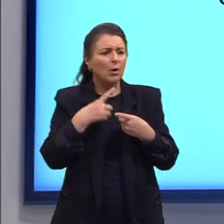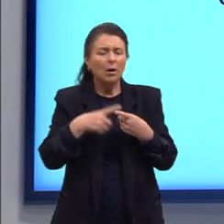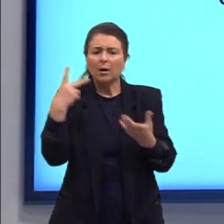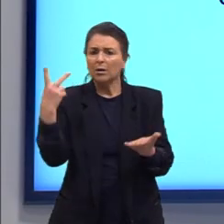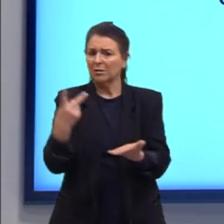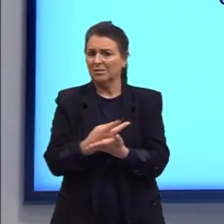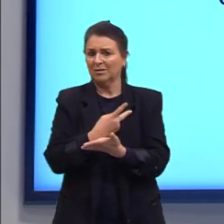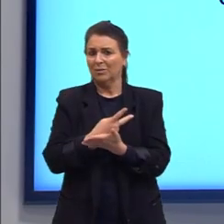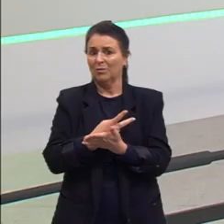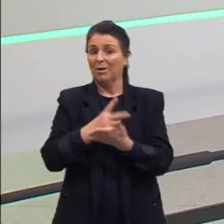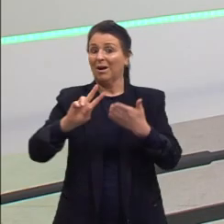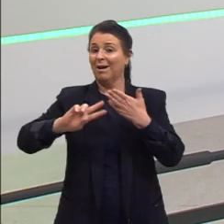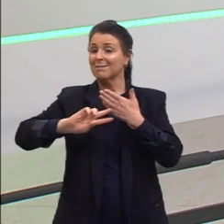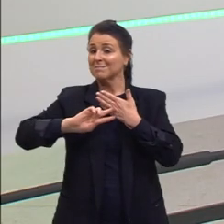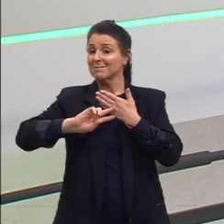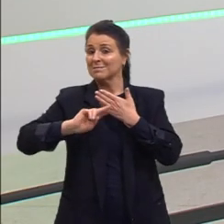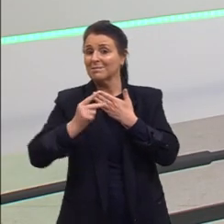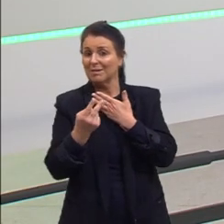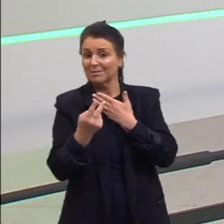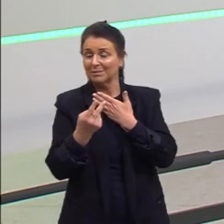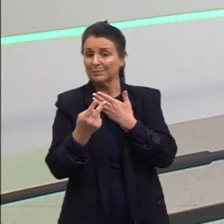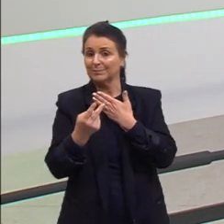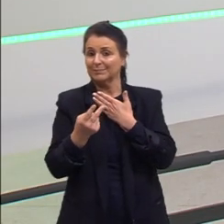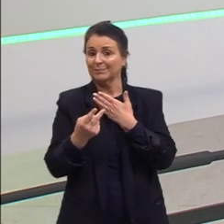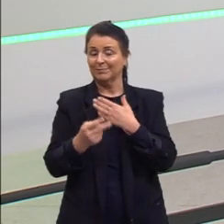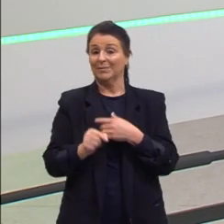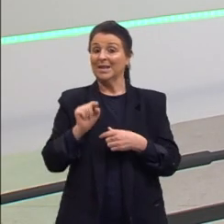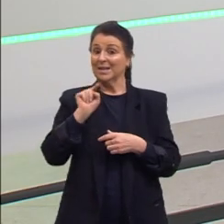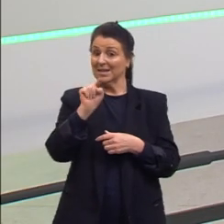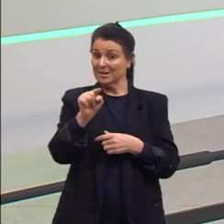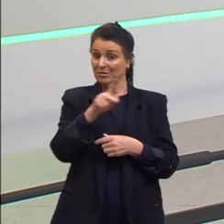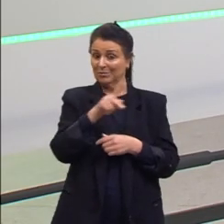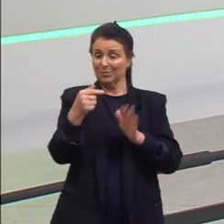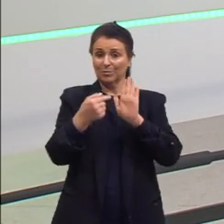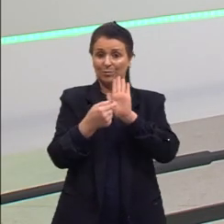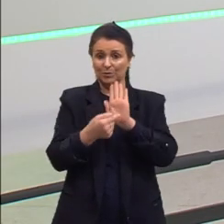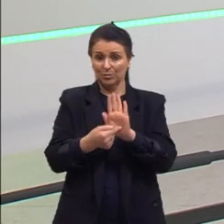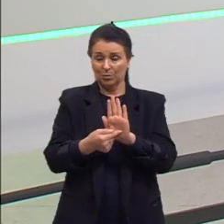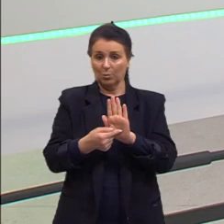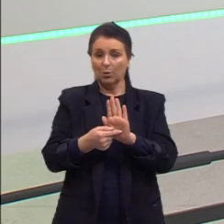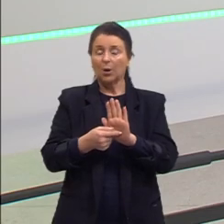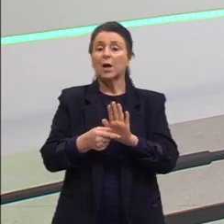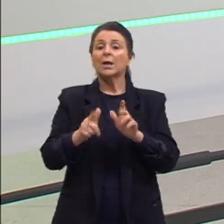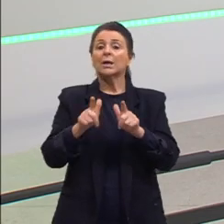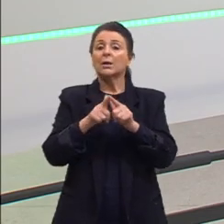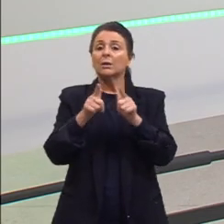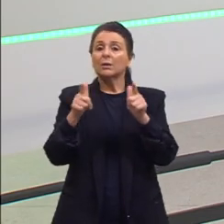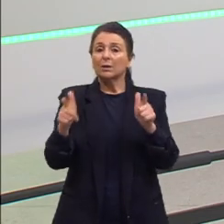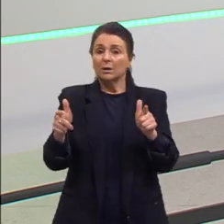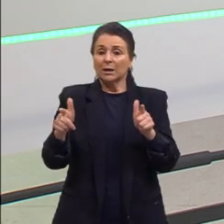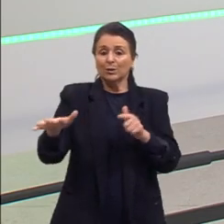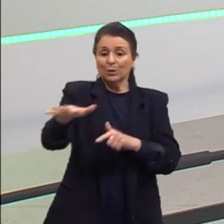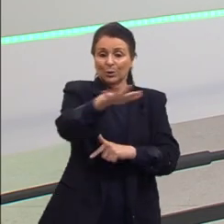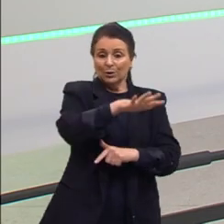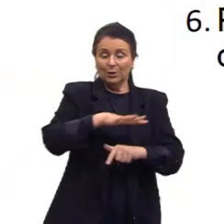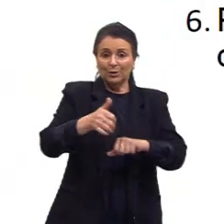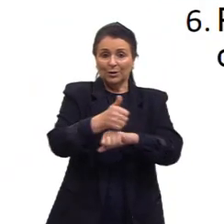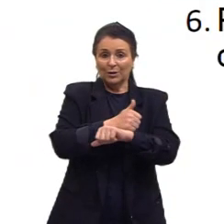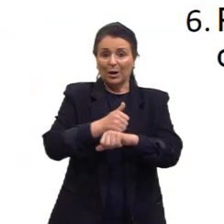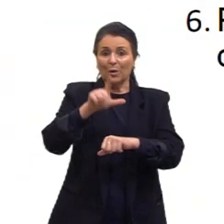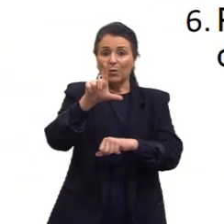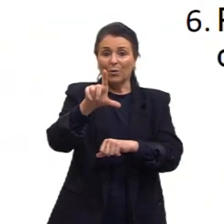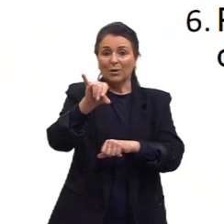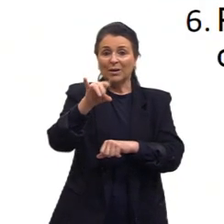aquele fato acontecesse? Isso, o que no meio jornalístico também pode ser chamado de lead,